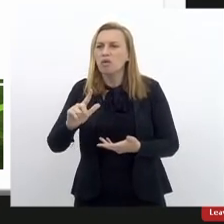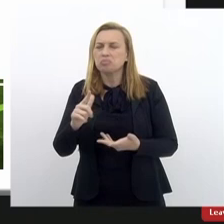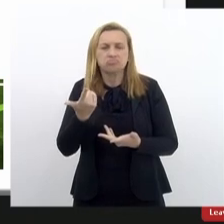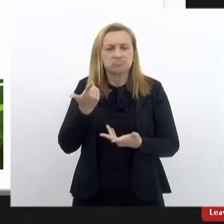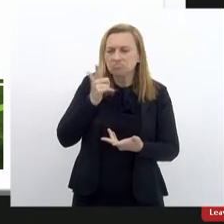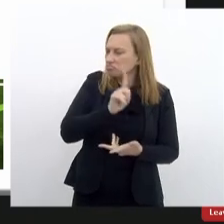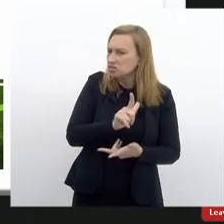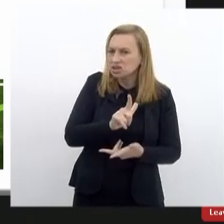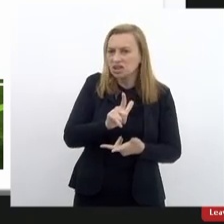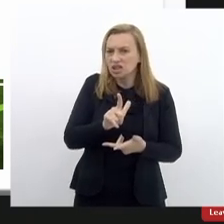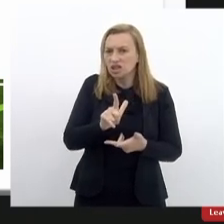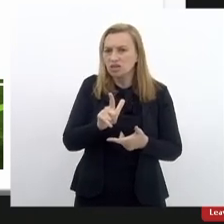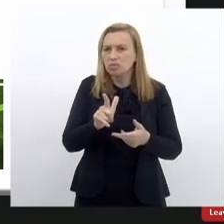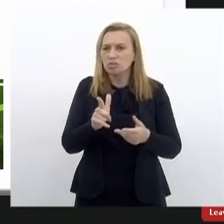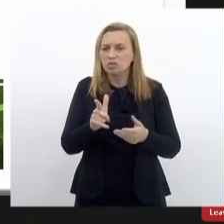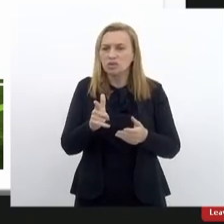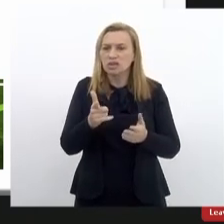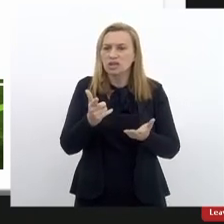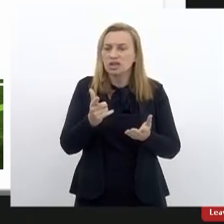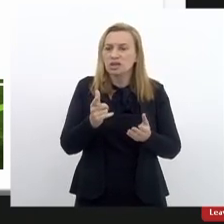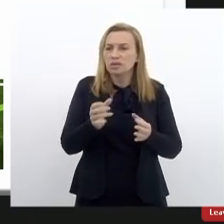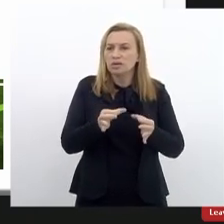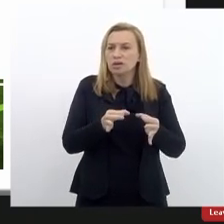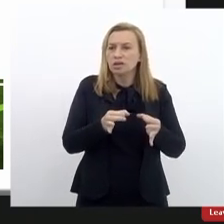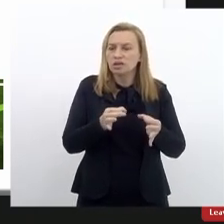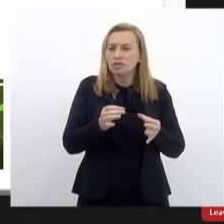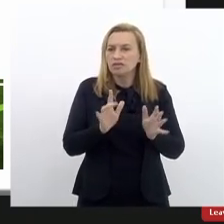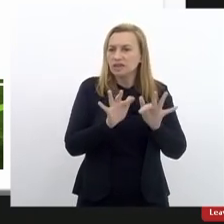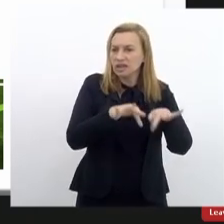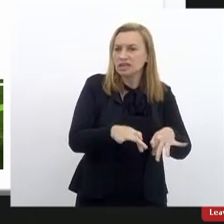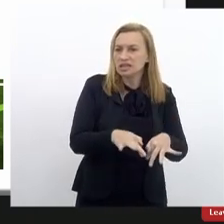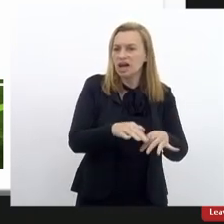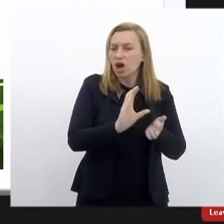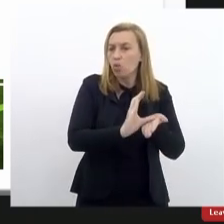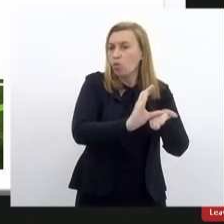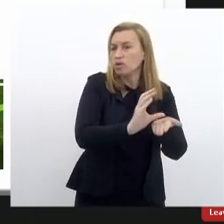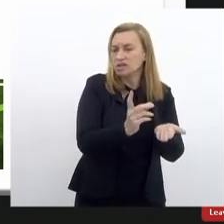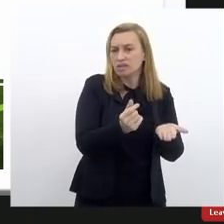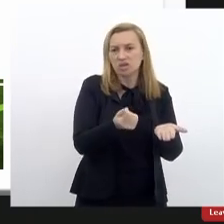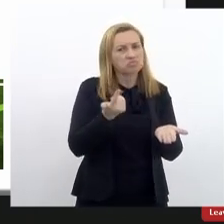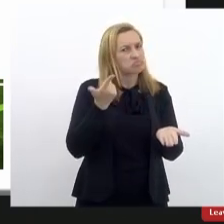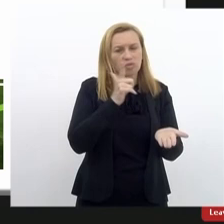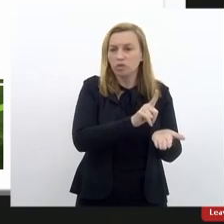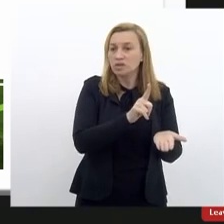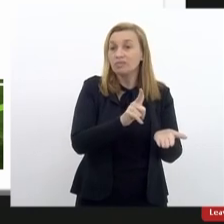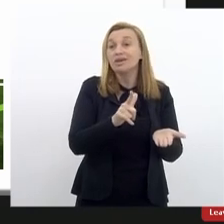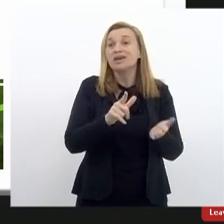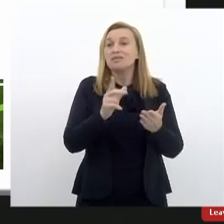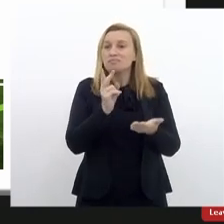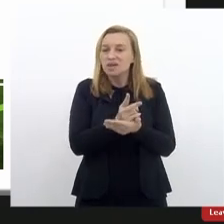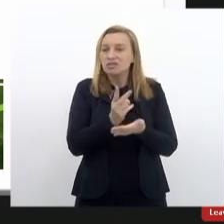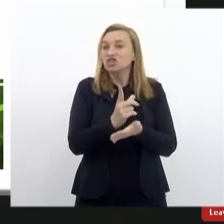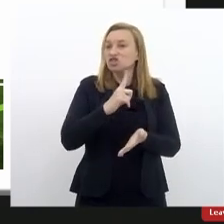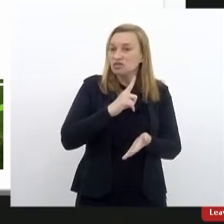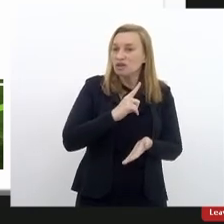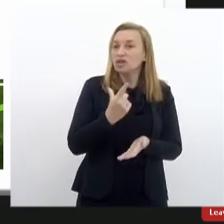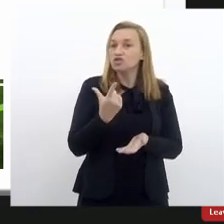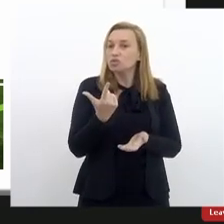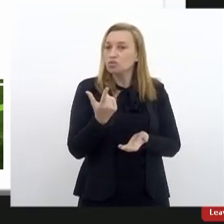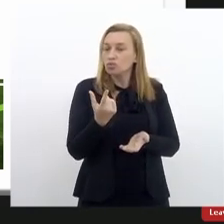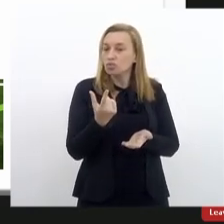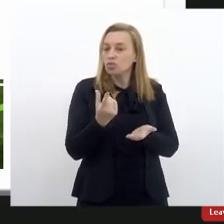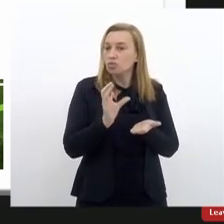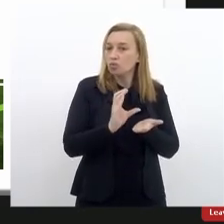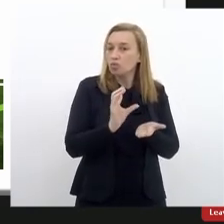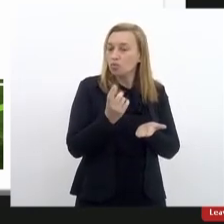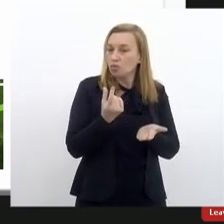conseguimos executar orçamento, não temos, e nem conseguiríamos, ainda que tivéssemos um valor considerável, mas não